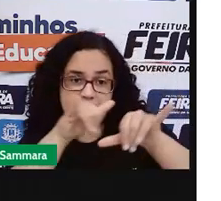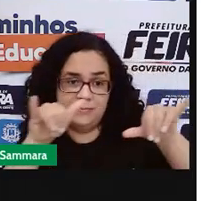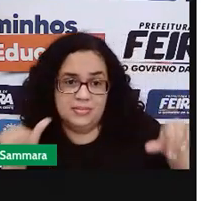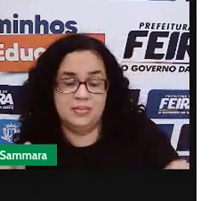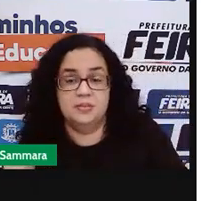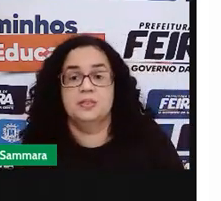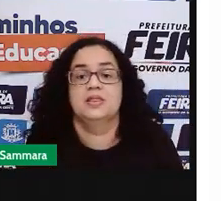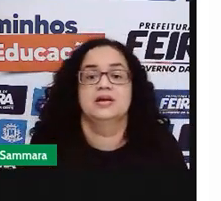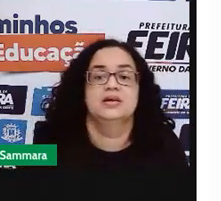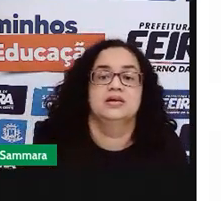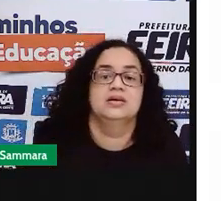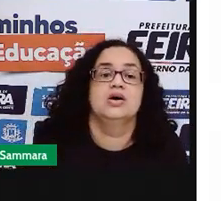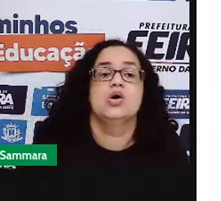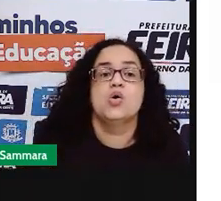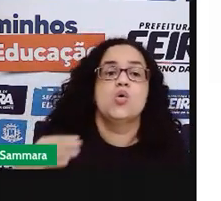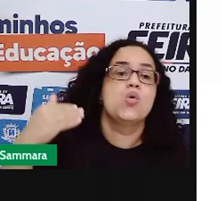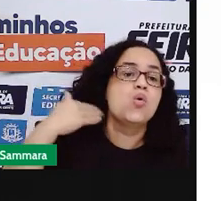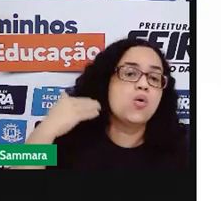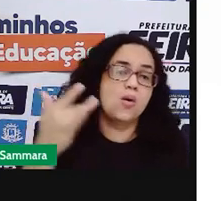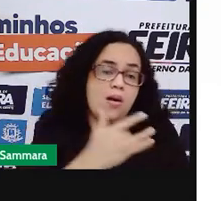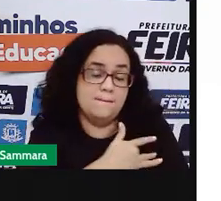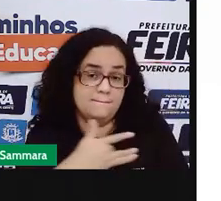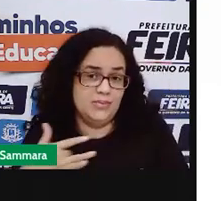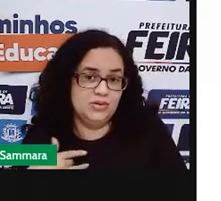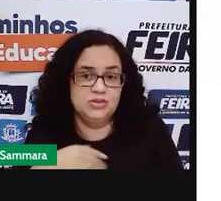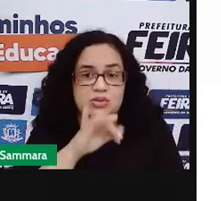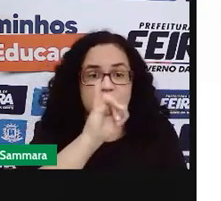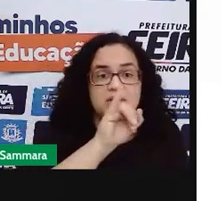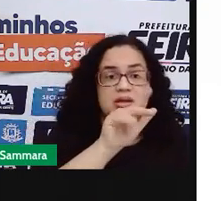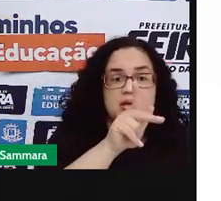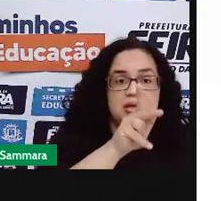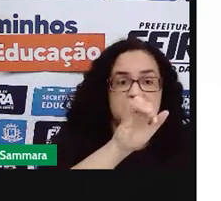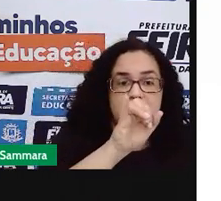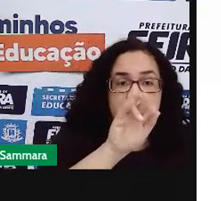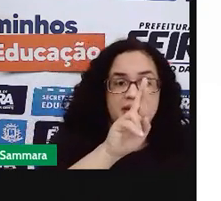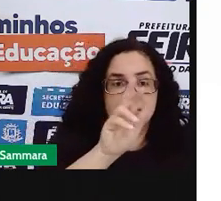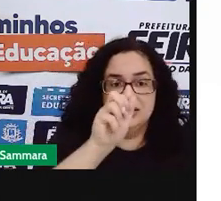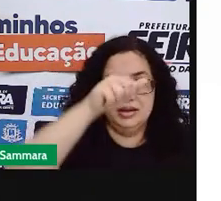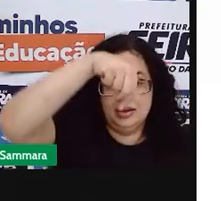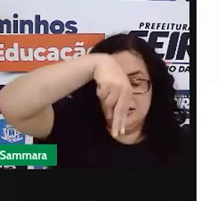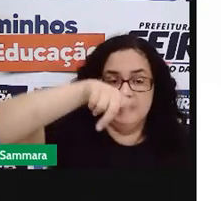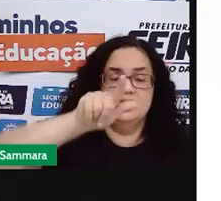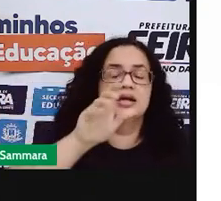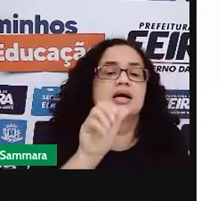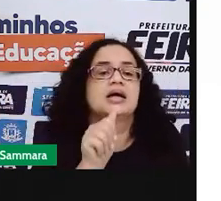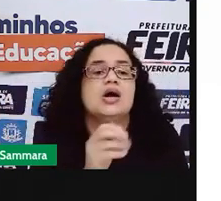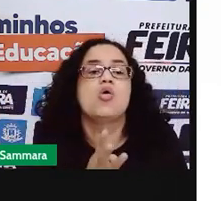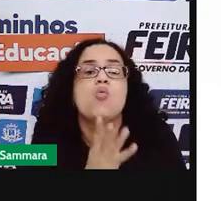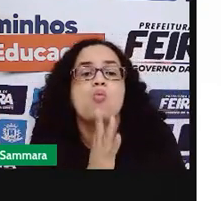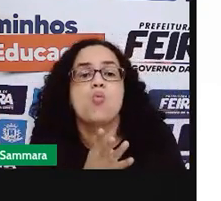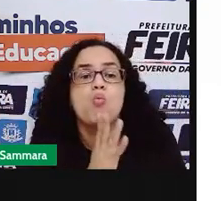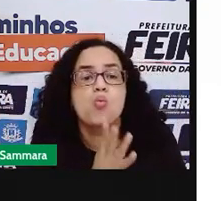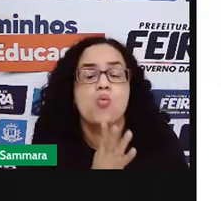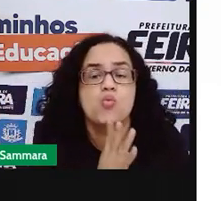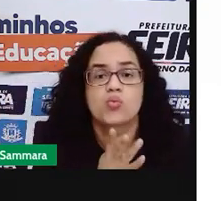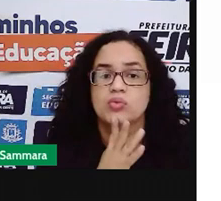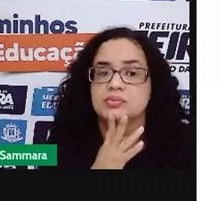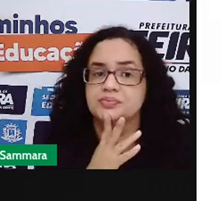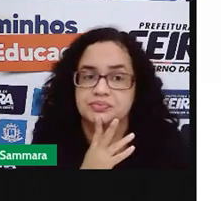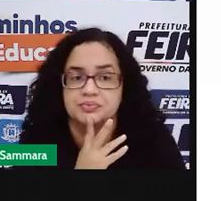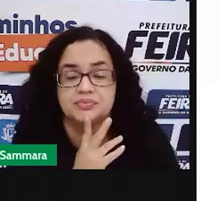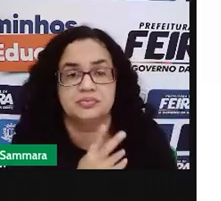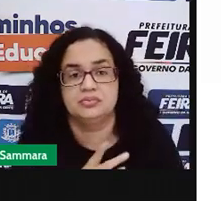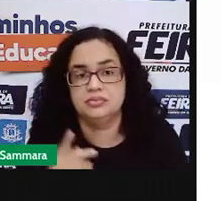o senhor que faz o comercial do posto Ipiranga. Ele é muito conhecido, principalmente